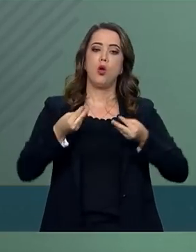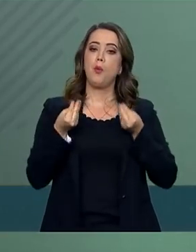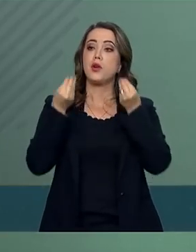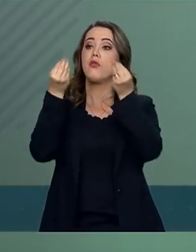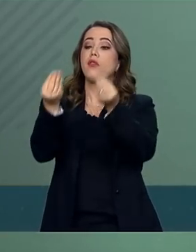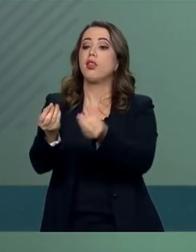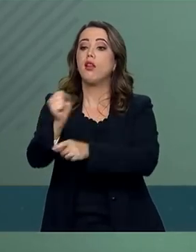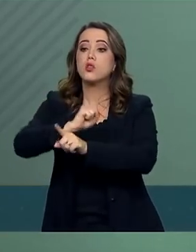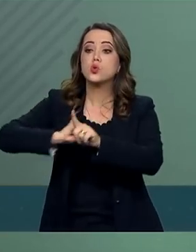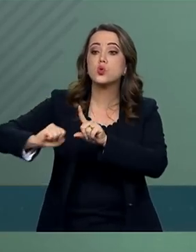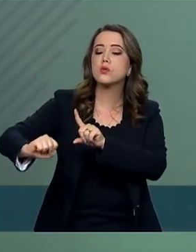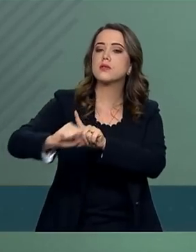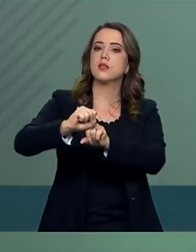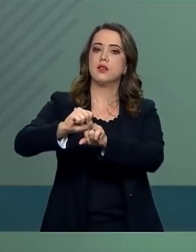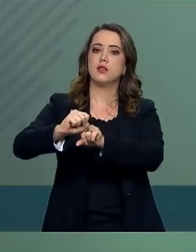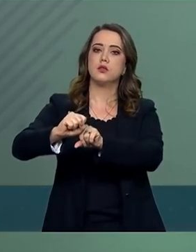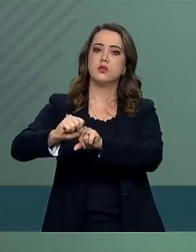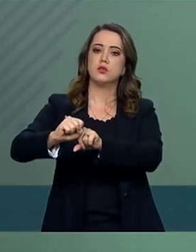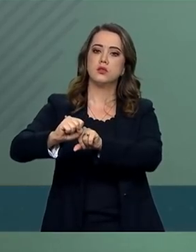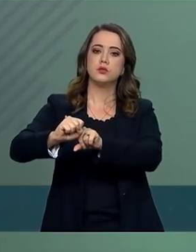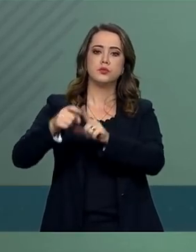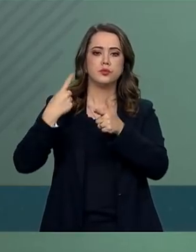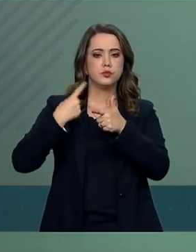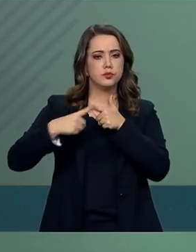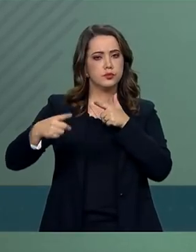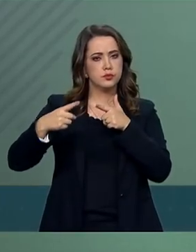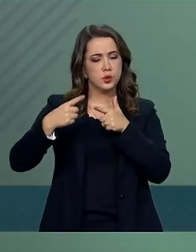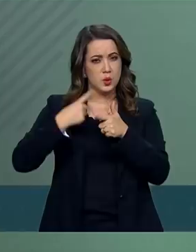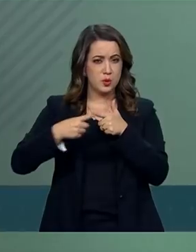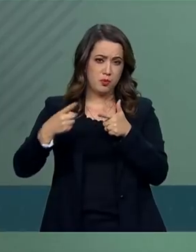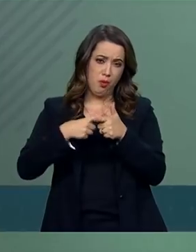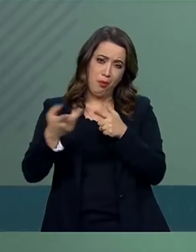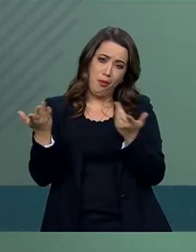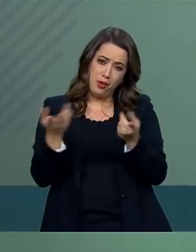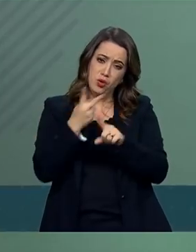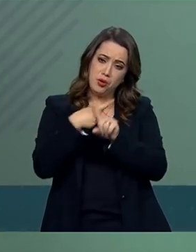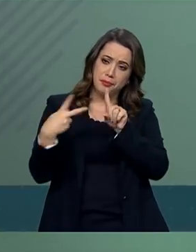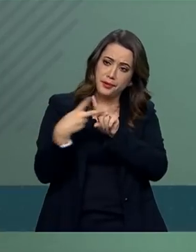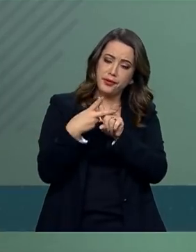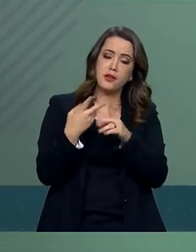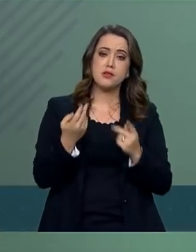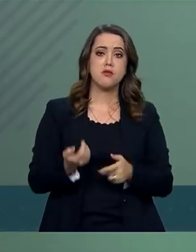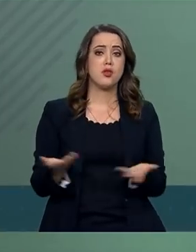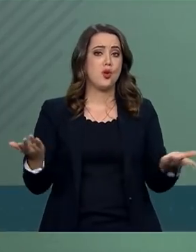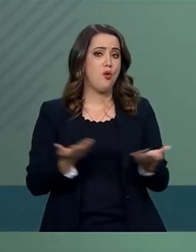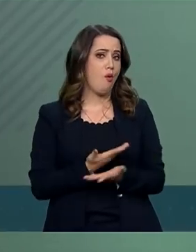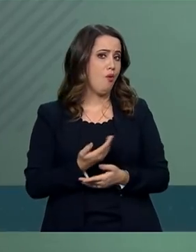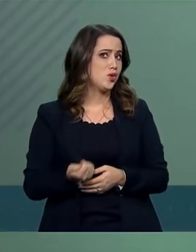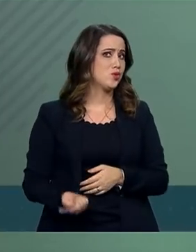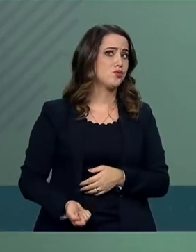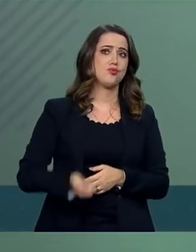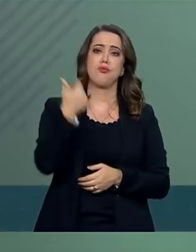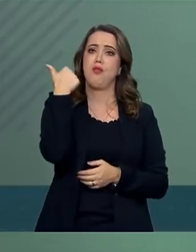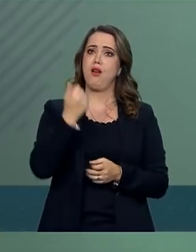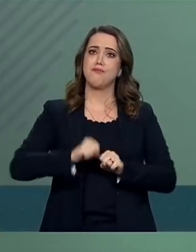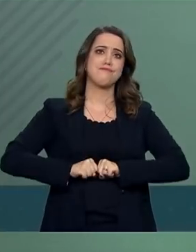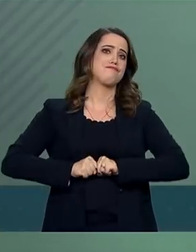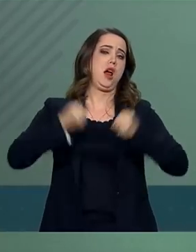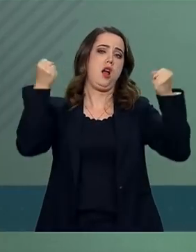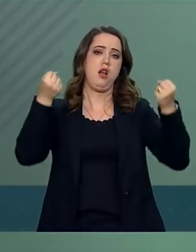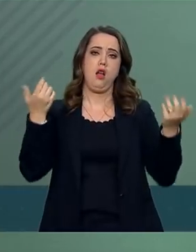sociedade essa questão previdenciária, que hoje quase que inviabiliza a